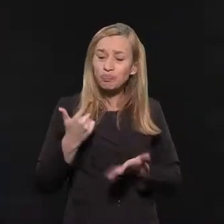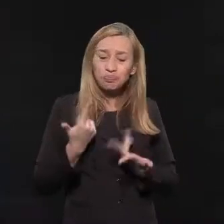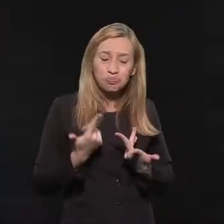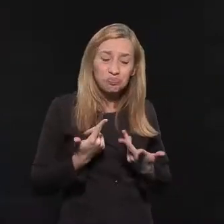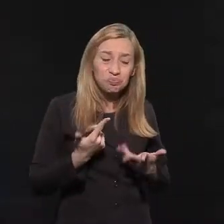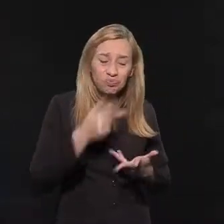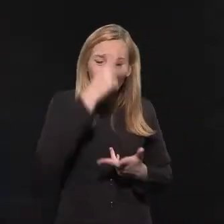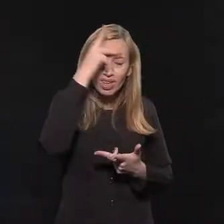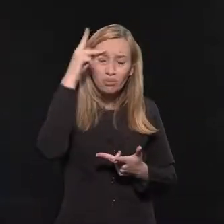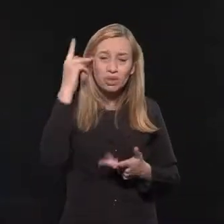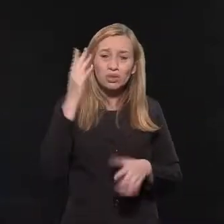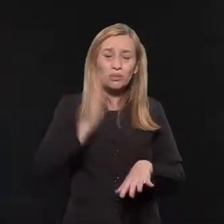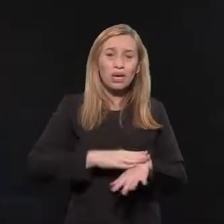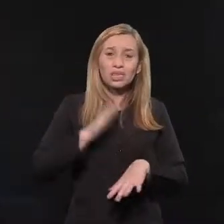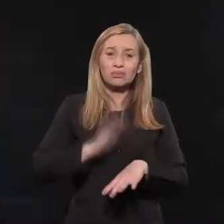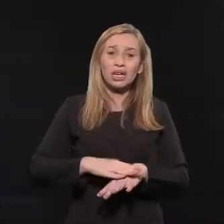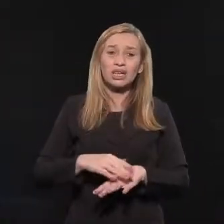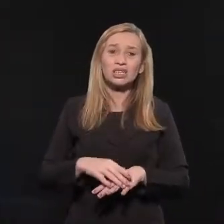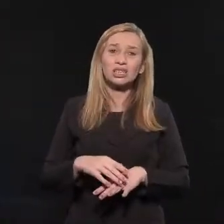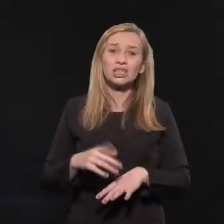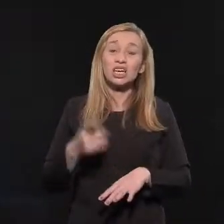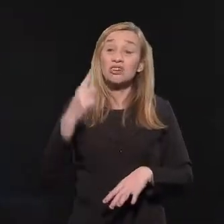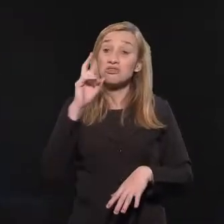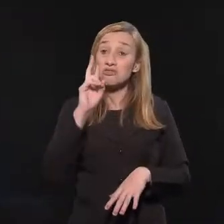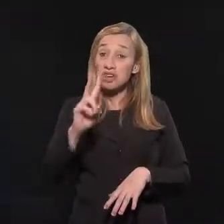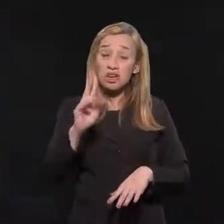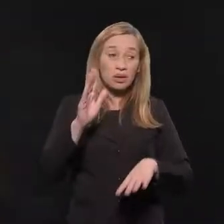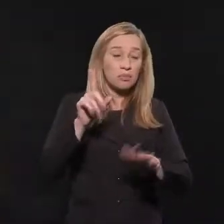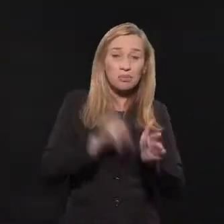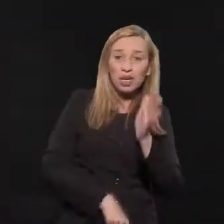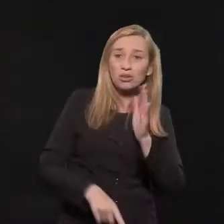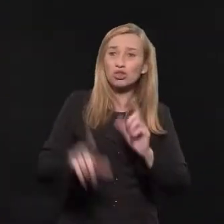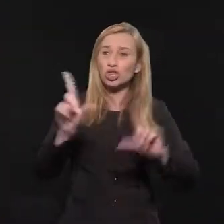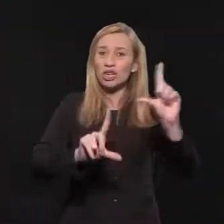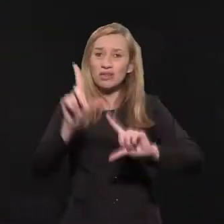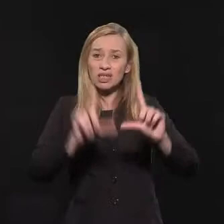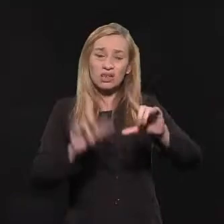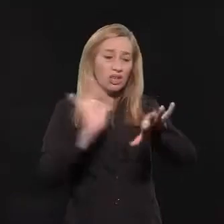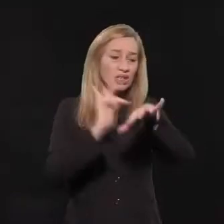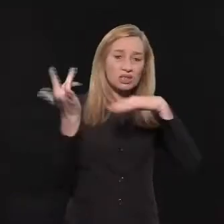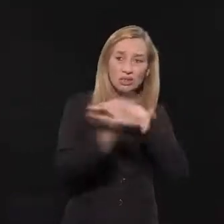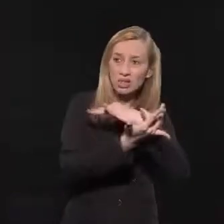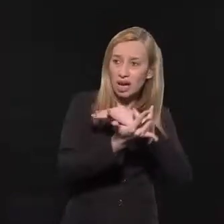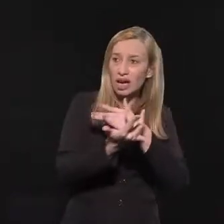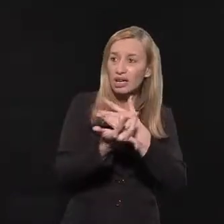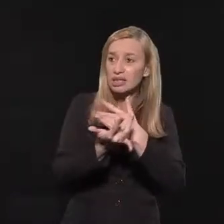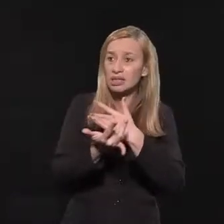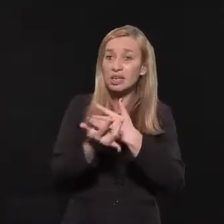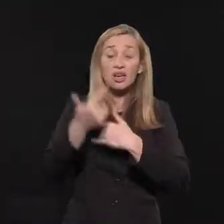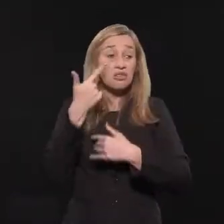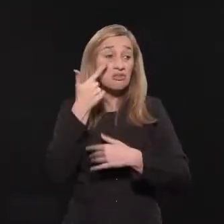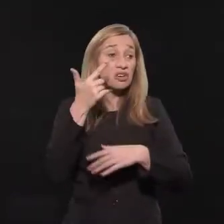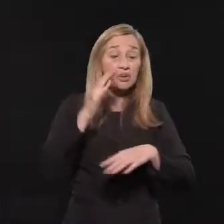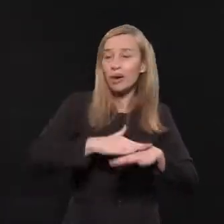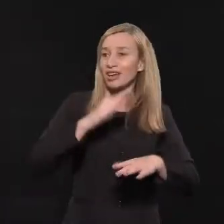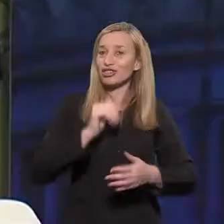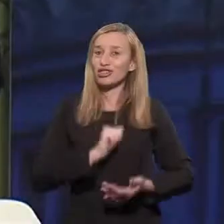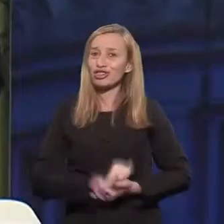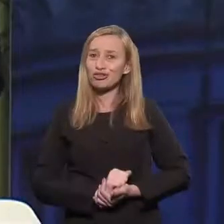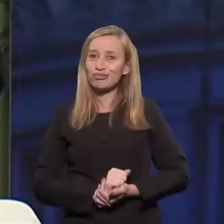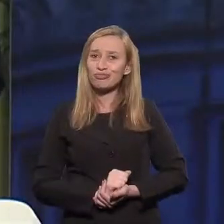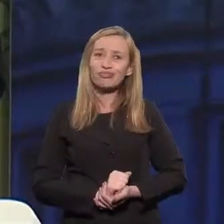Hoje, acho que as pessoas cada vez mais veem menos televisão e as redes sociais, as mídias sociais